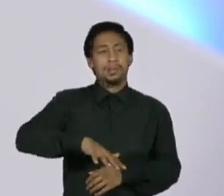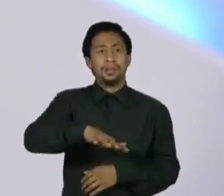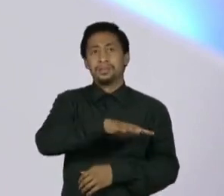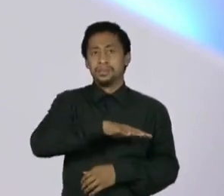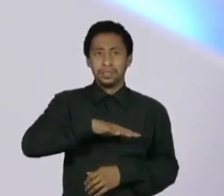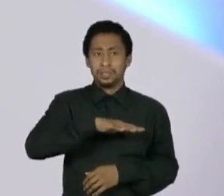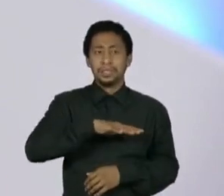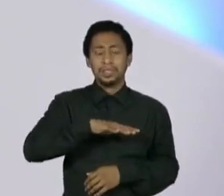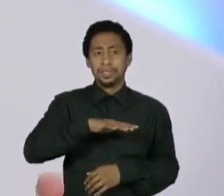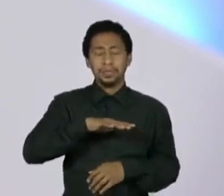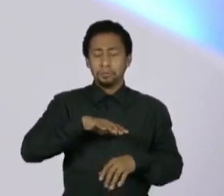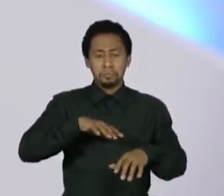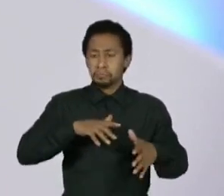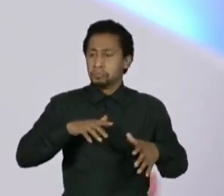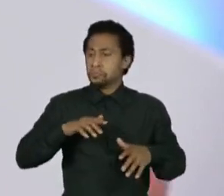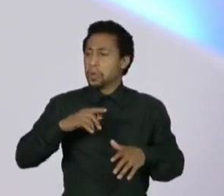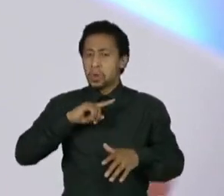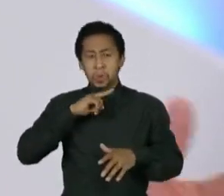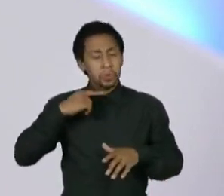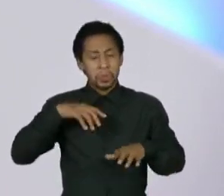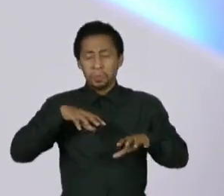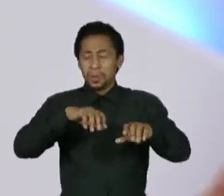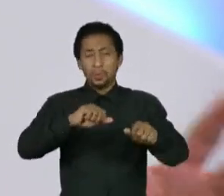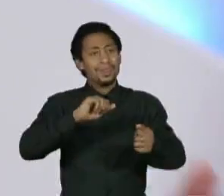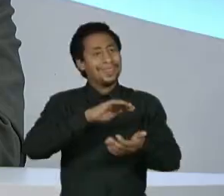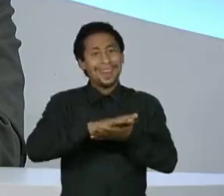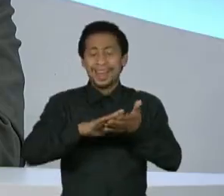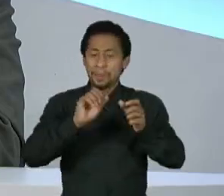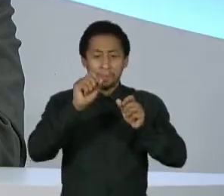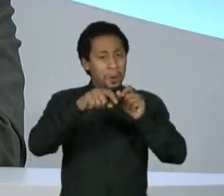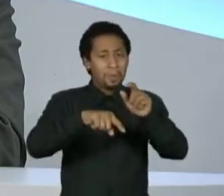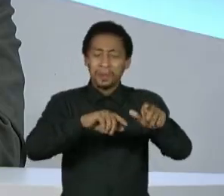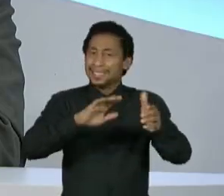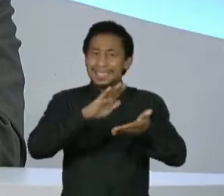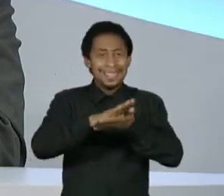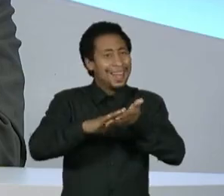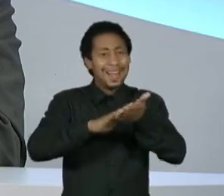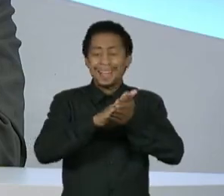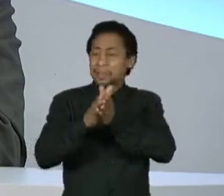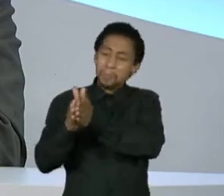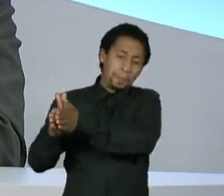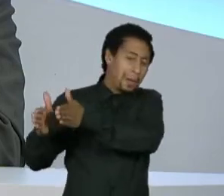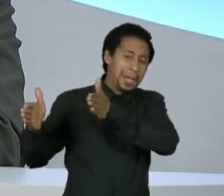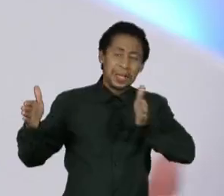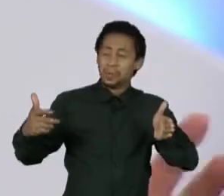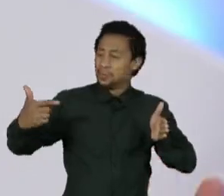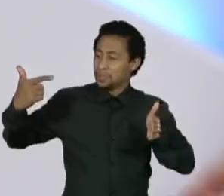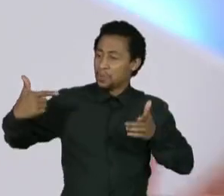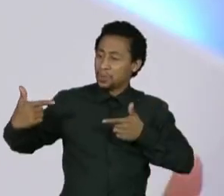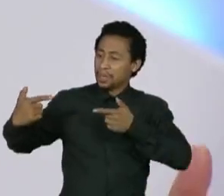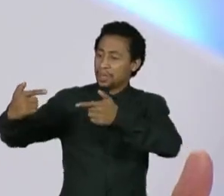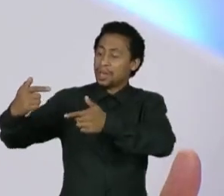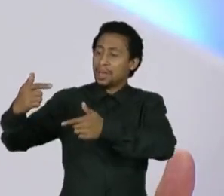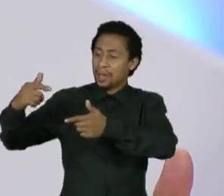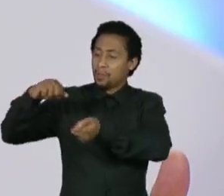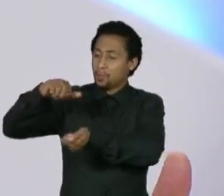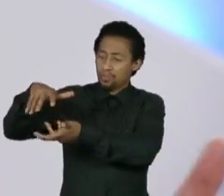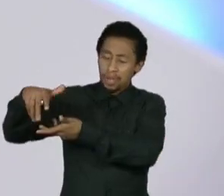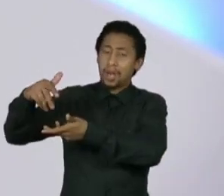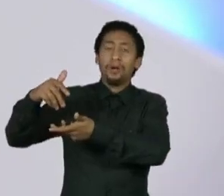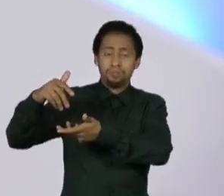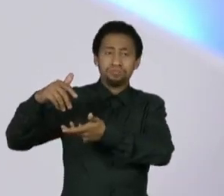foram bombardeados desde a Segunda Guerra Mundial. Última vez isso aconteceu há 80 anos.